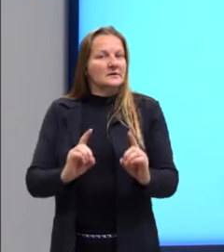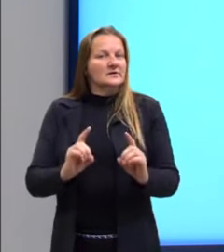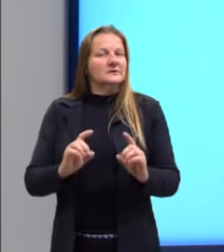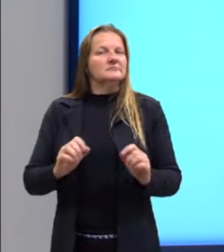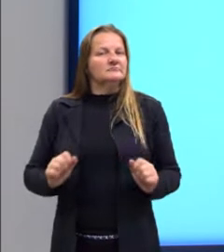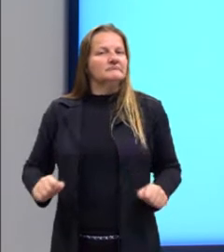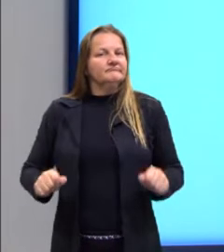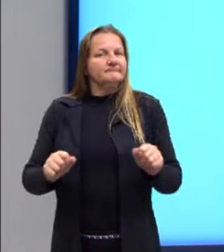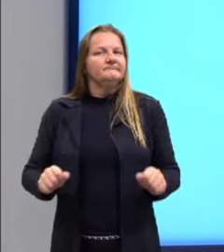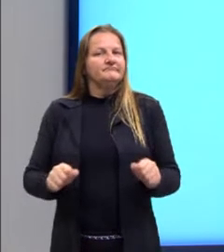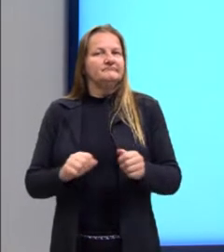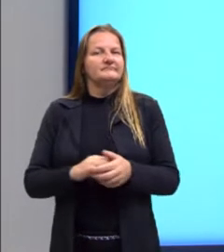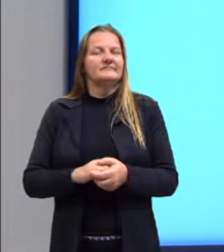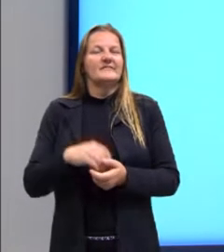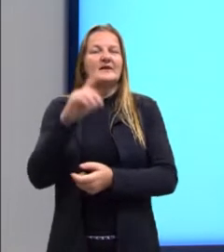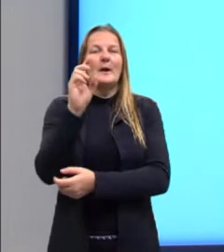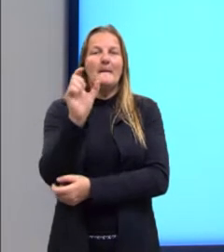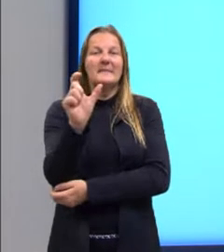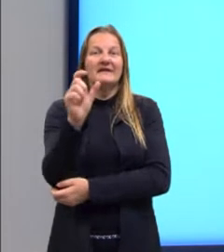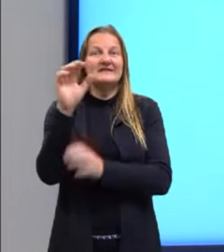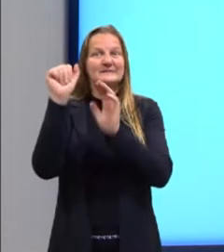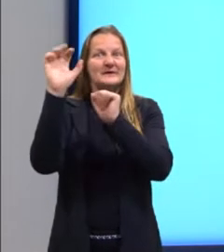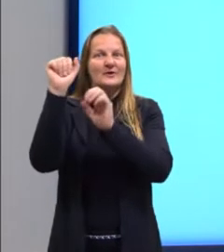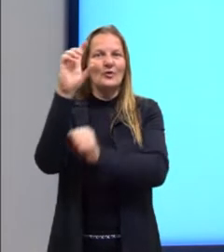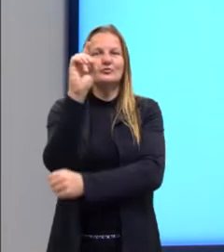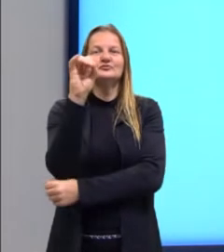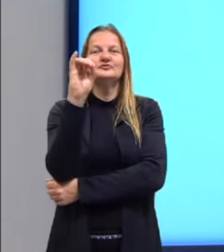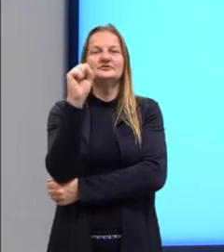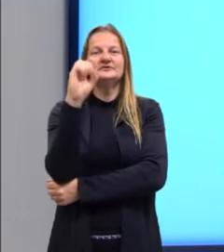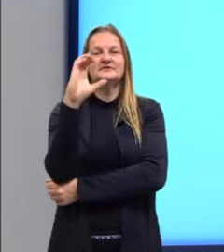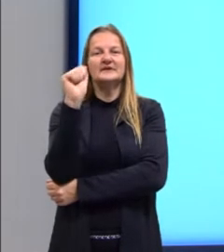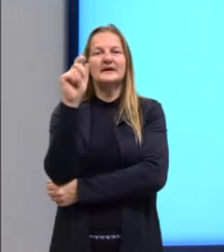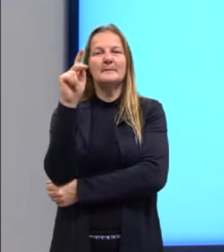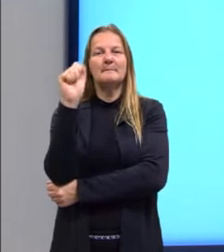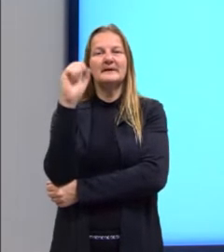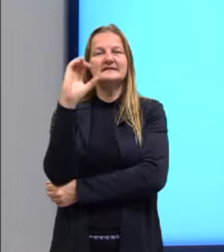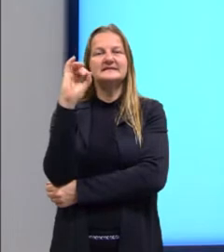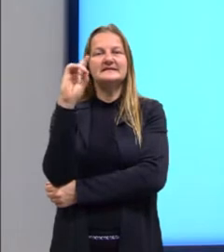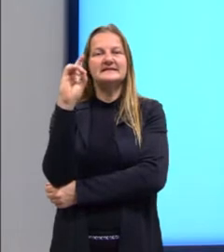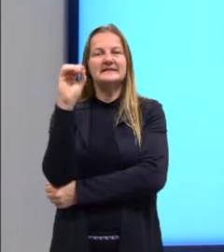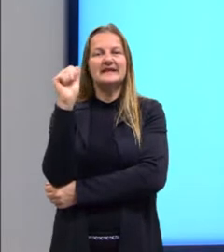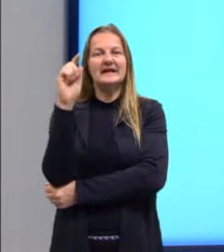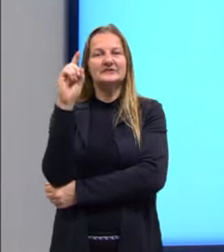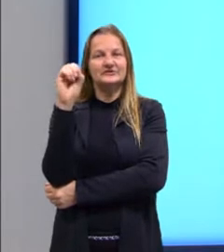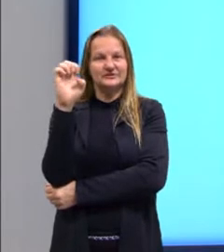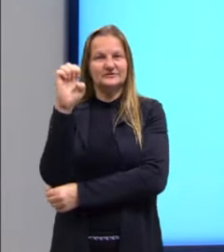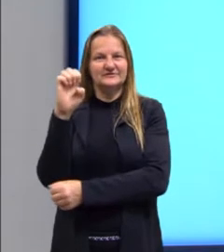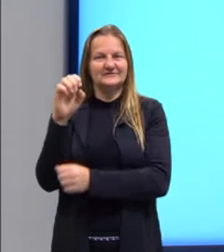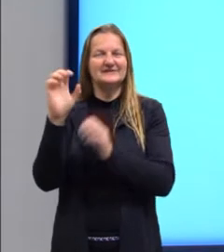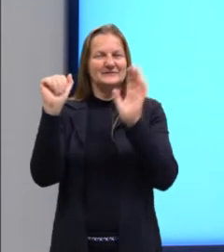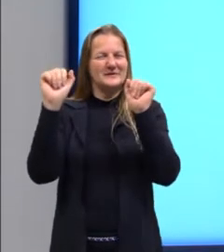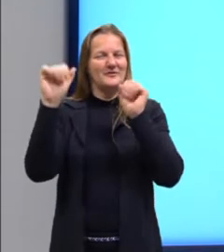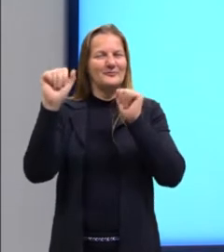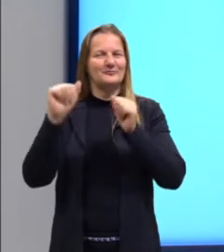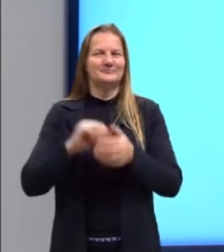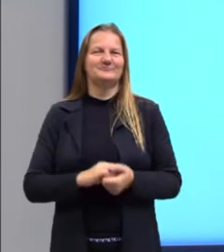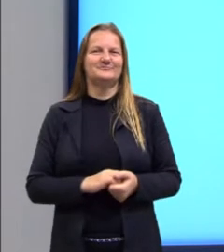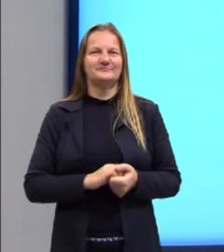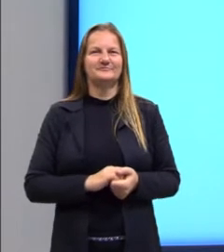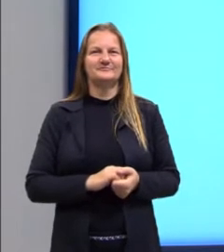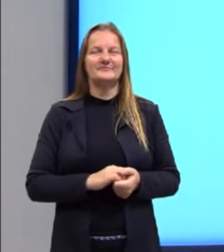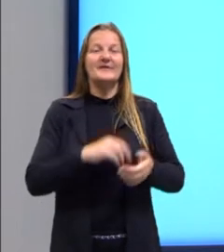discapacidade de locomoção. Alguma deficiência para se locomover. Vamos ler, então.